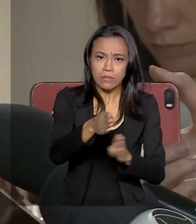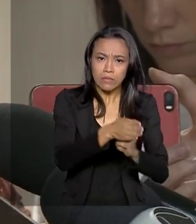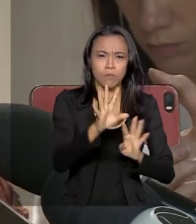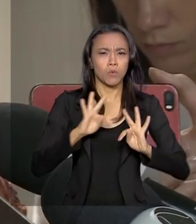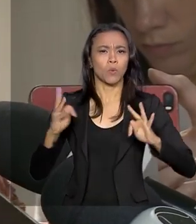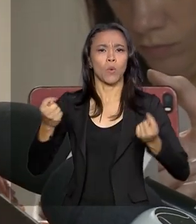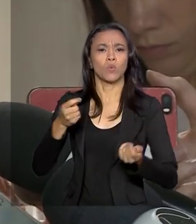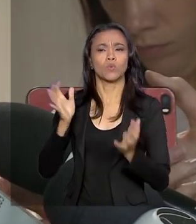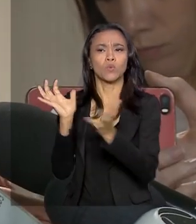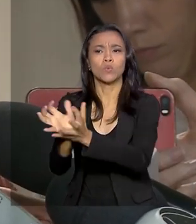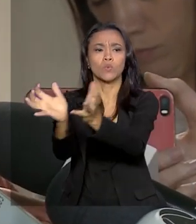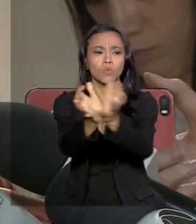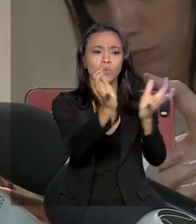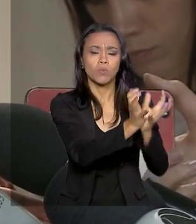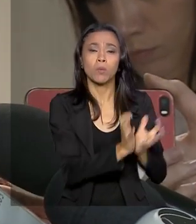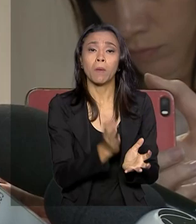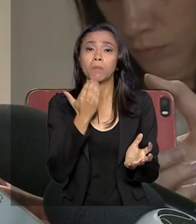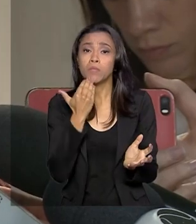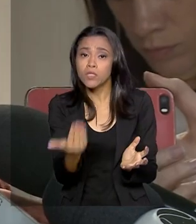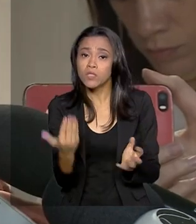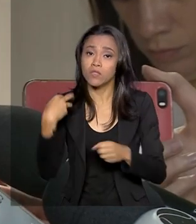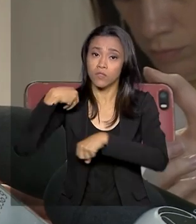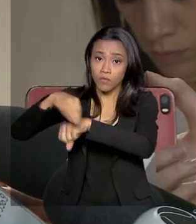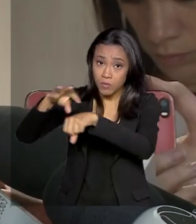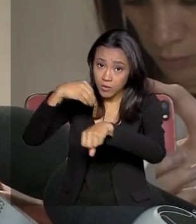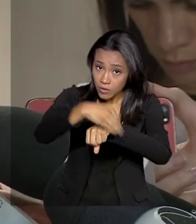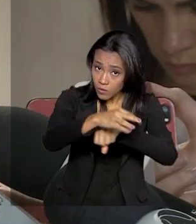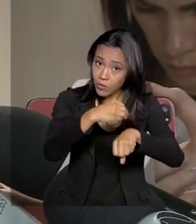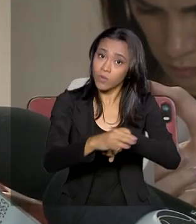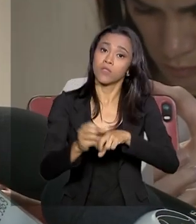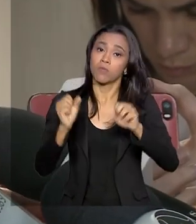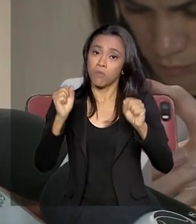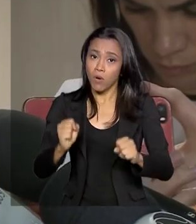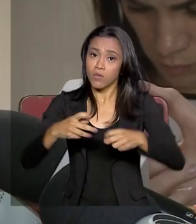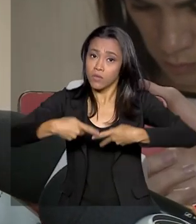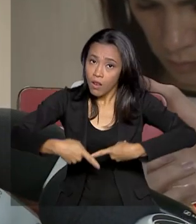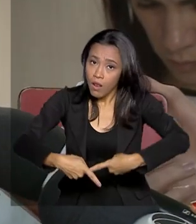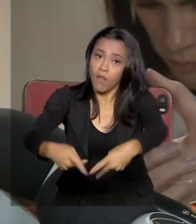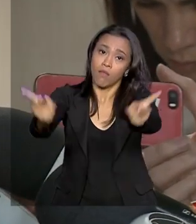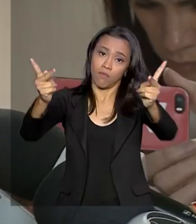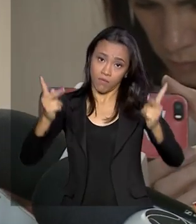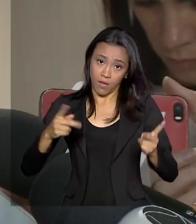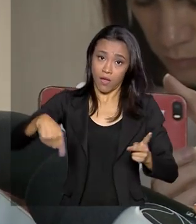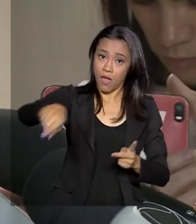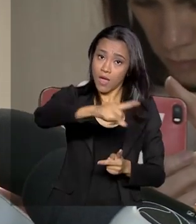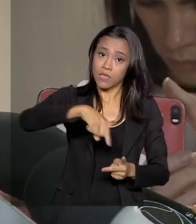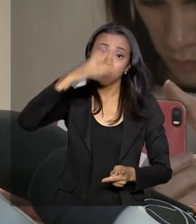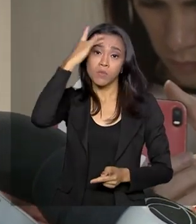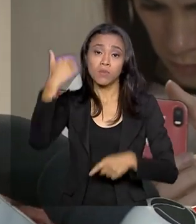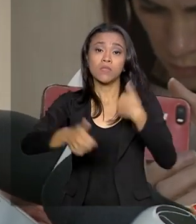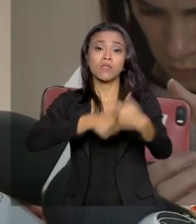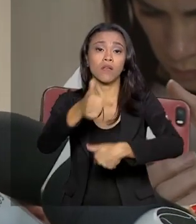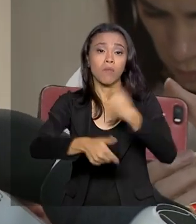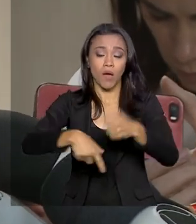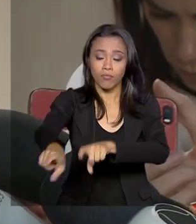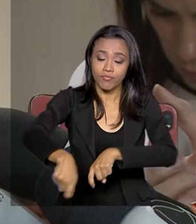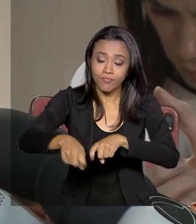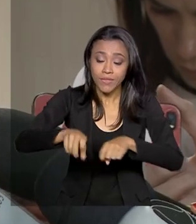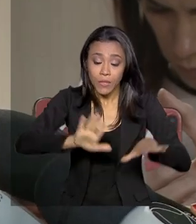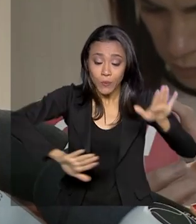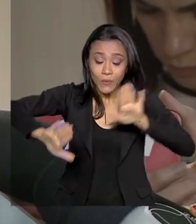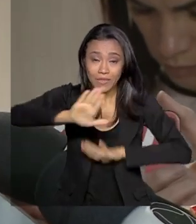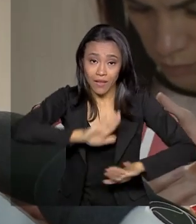instituições, pedindo que essas informações cheguem através da assistência técnica a esses produtores para que eles tomem cuidado